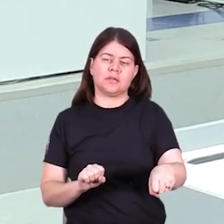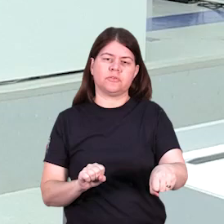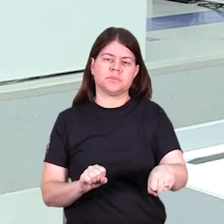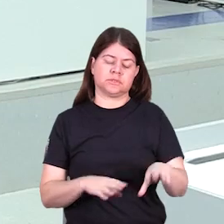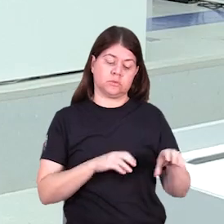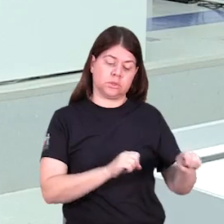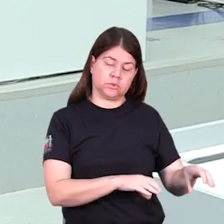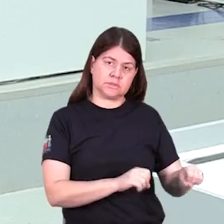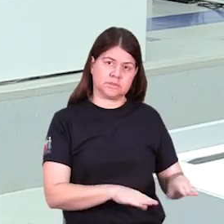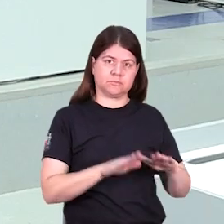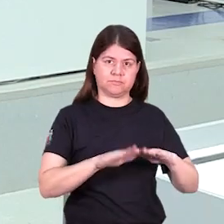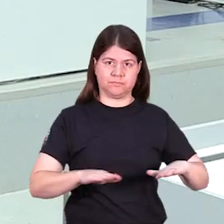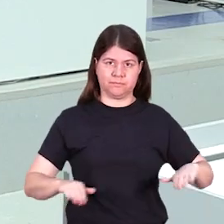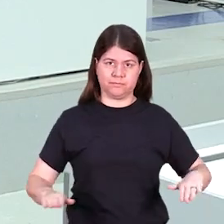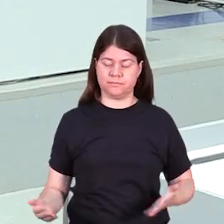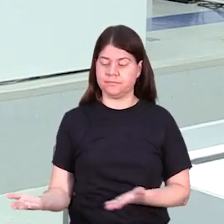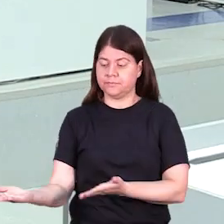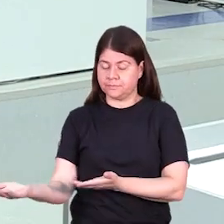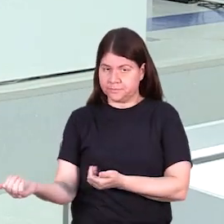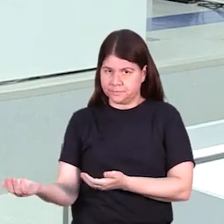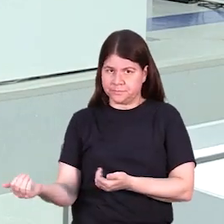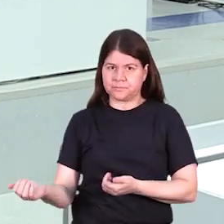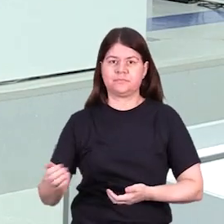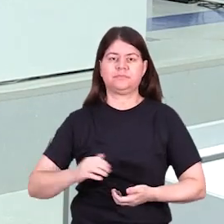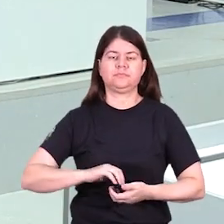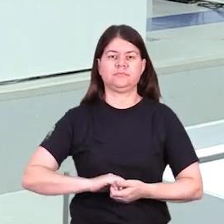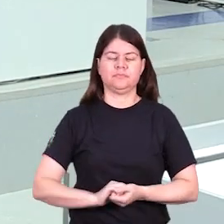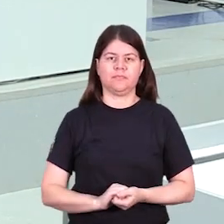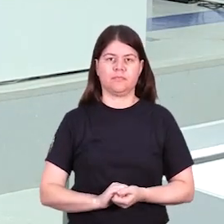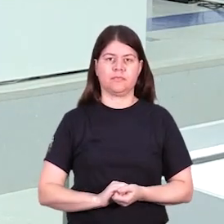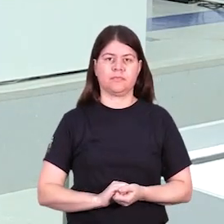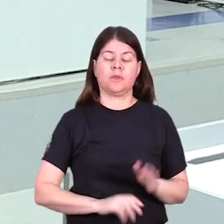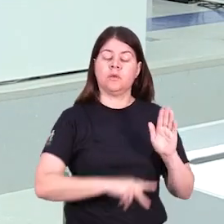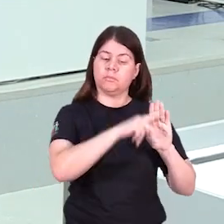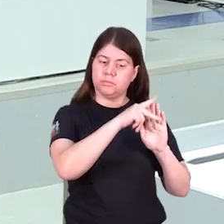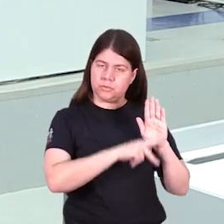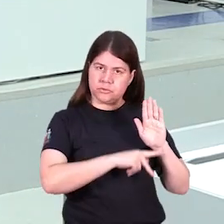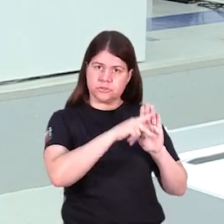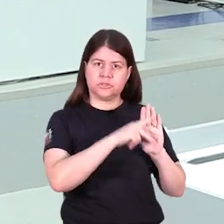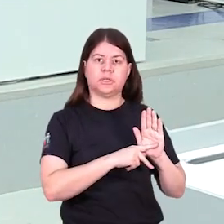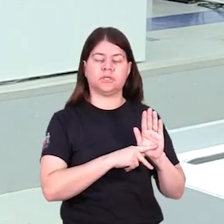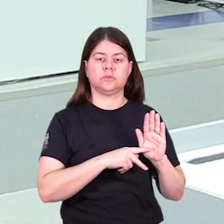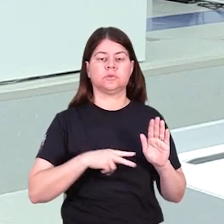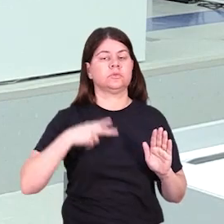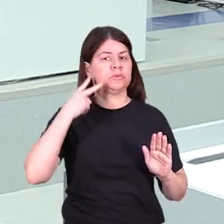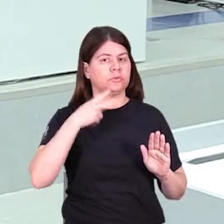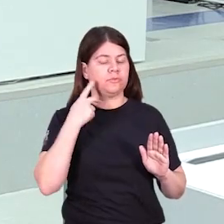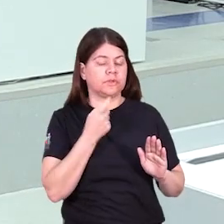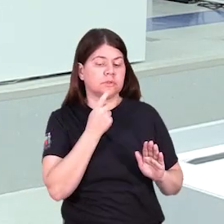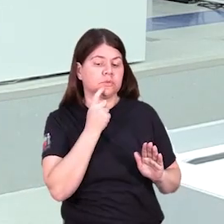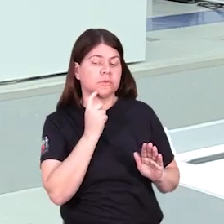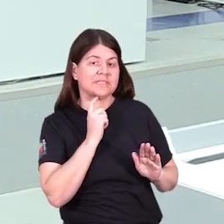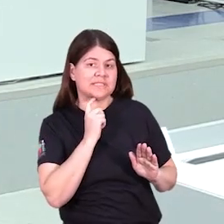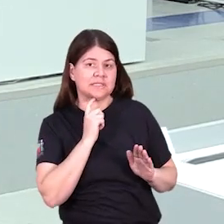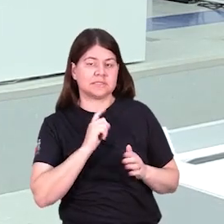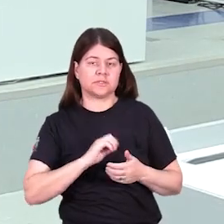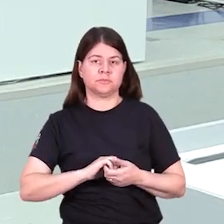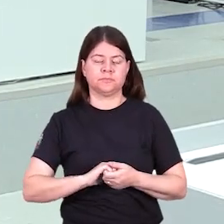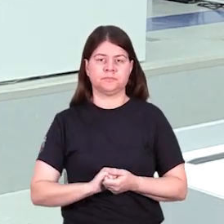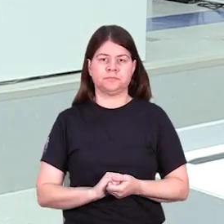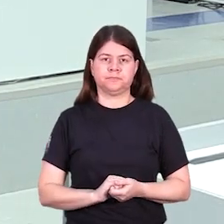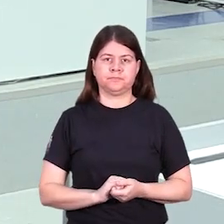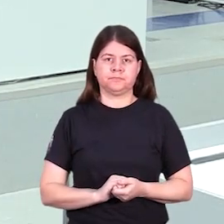que, de alguma maneira, contribuíram para a formação ou educação de crianças e jovens. Outro projeto de lei em